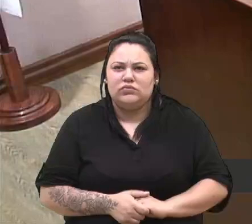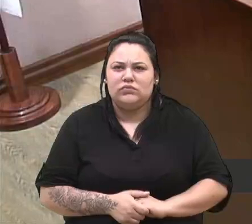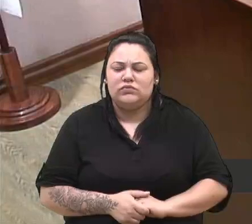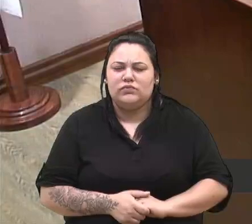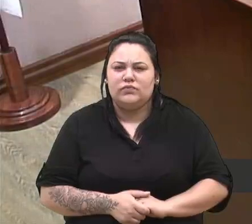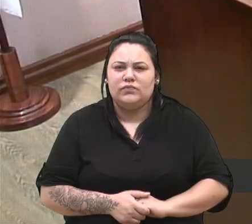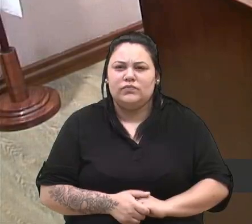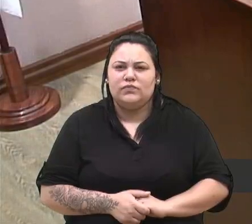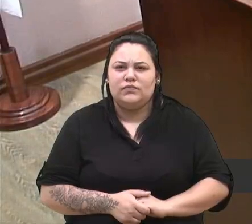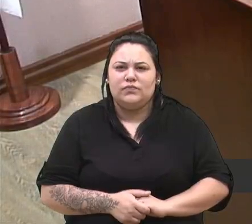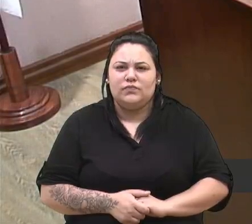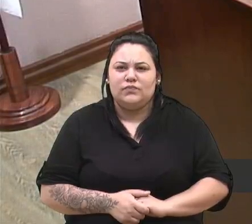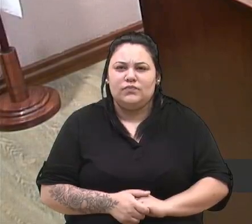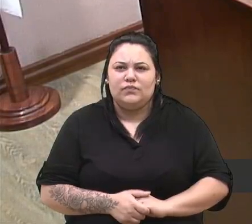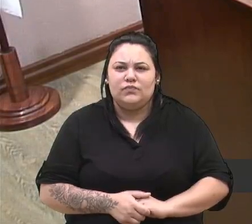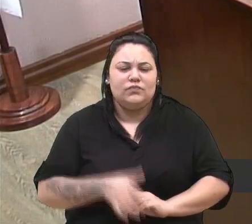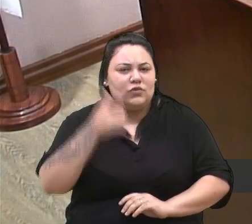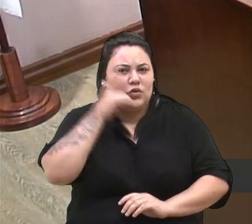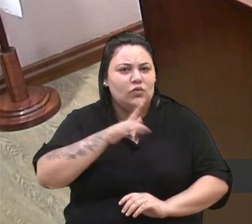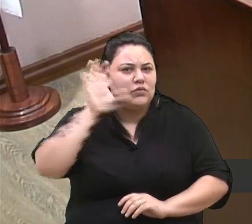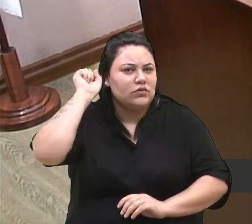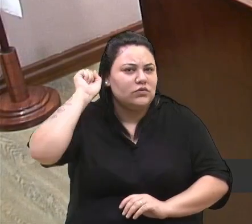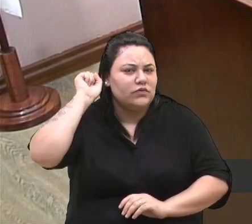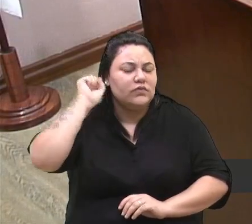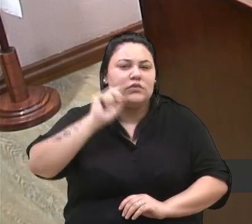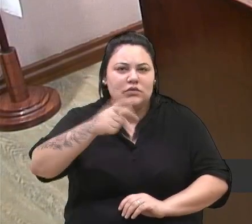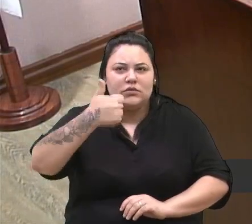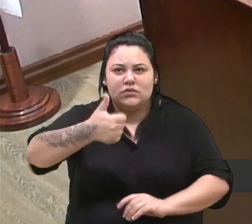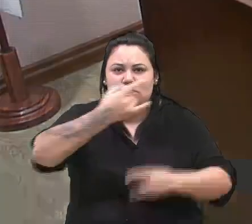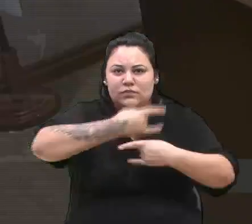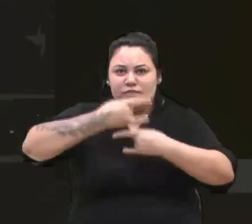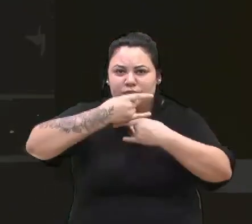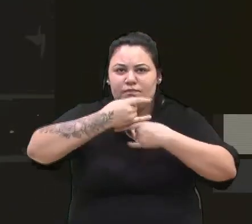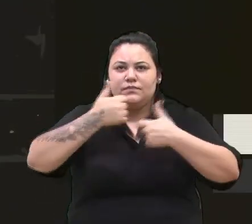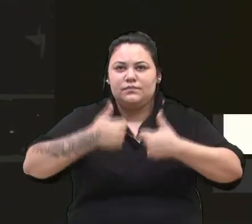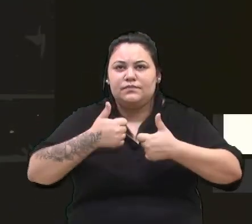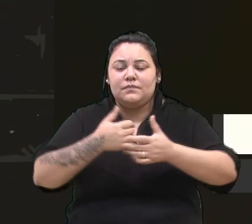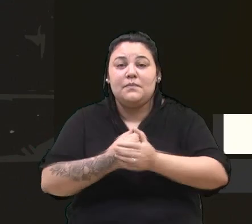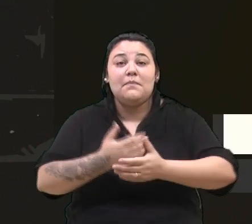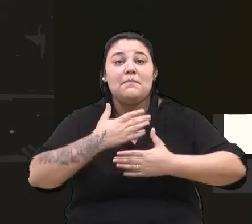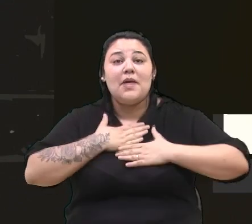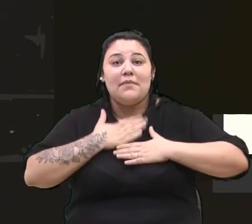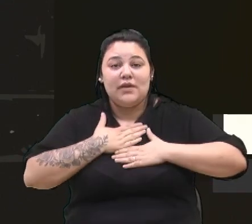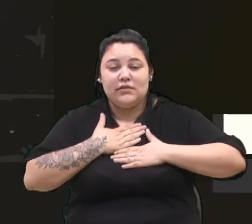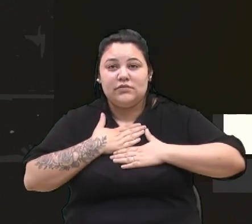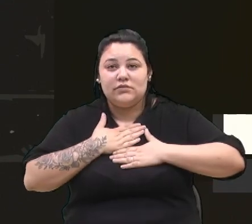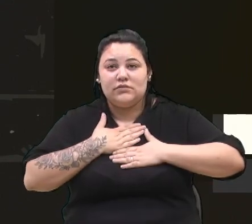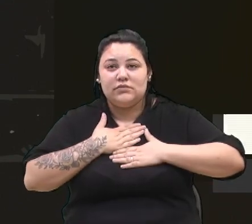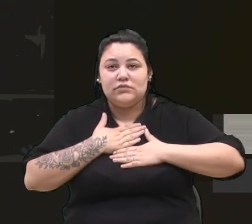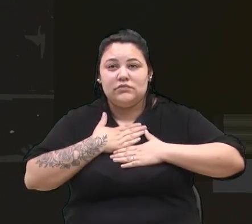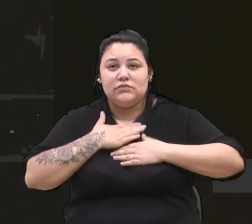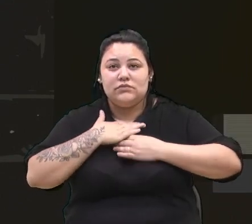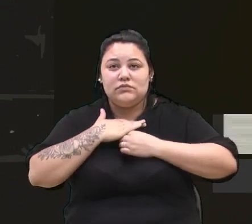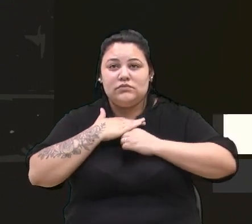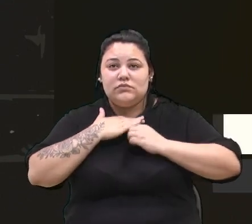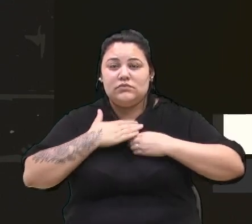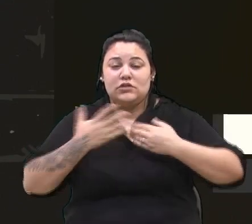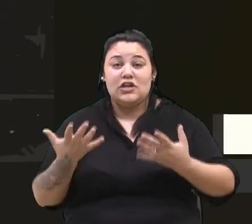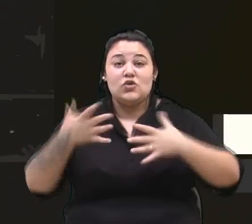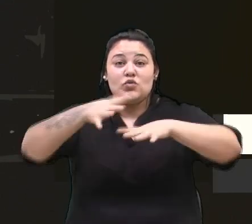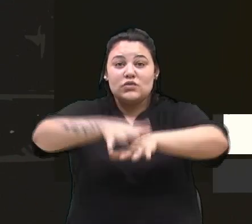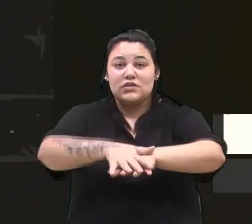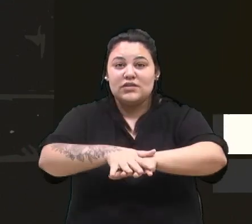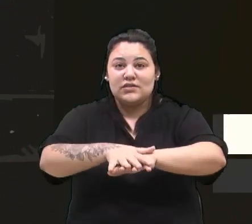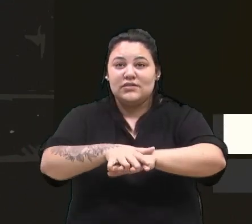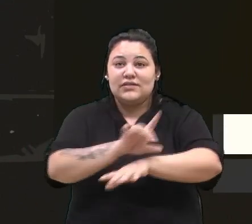Ah, tu tá ouvindo? Tô ouvindo. Então, pra mim, inclusão não se faz